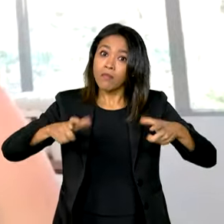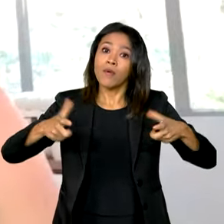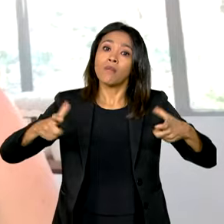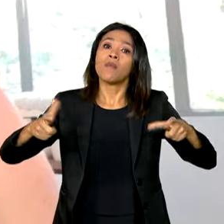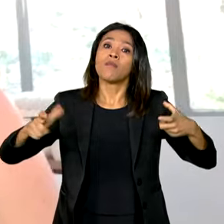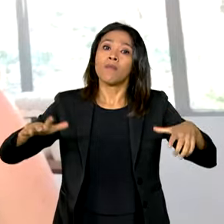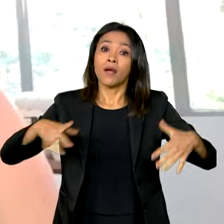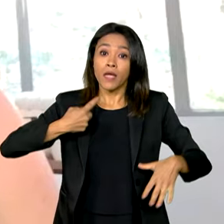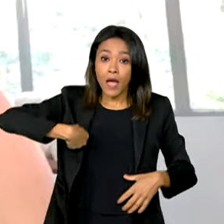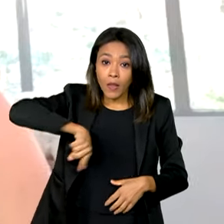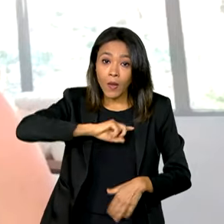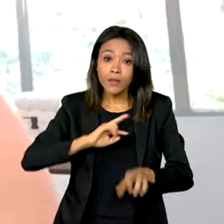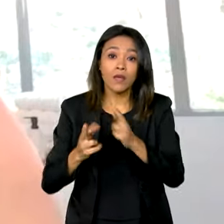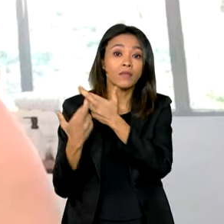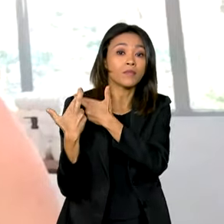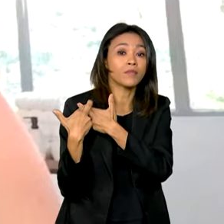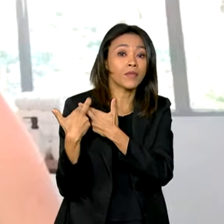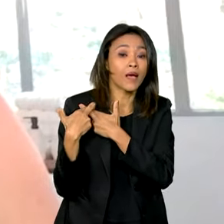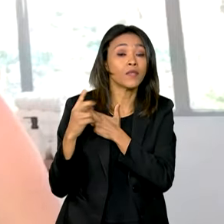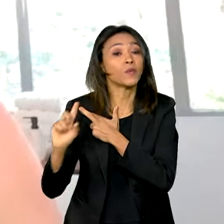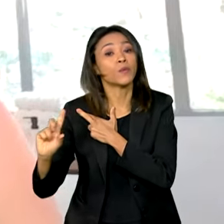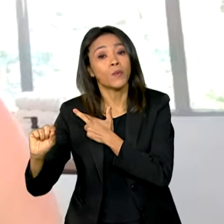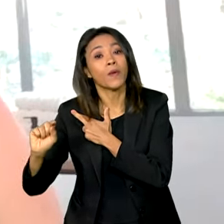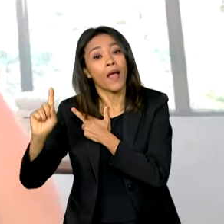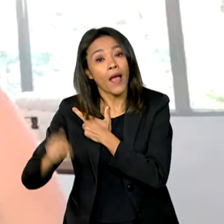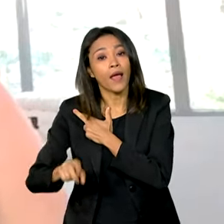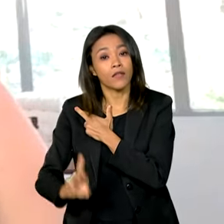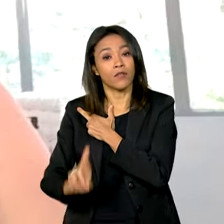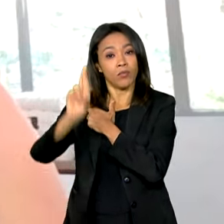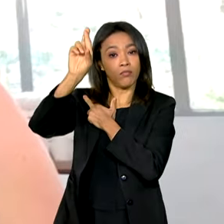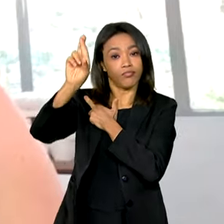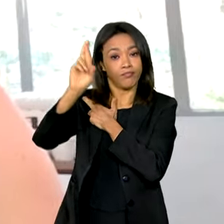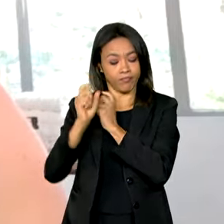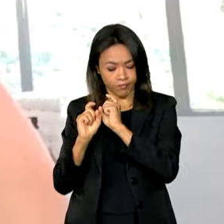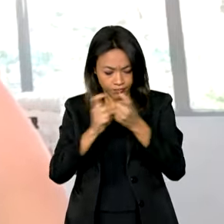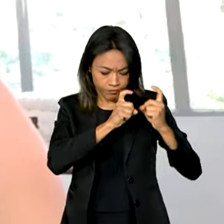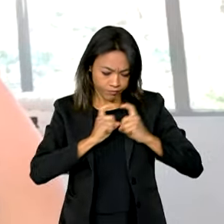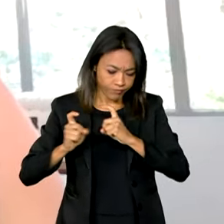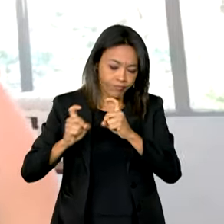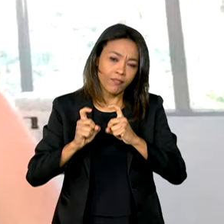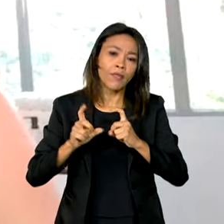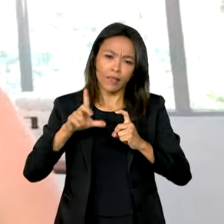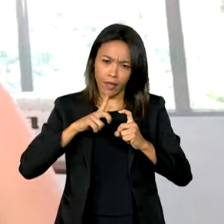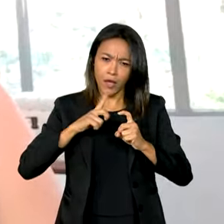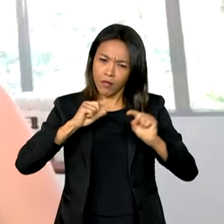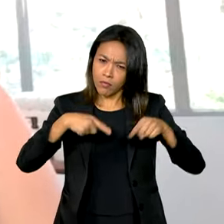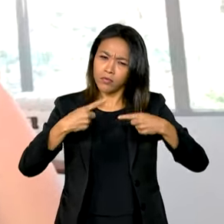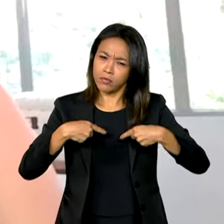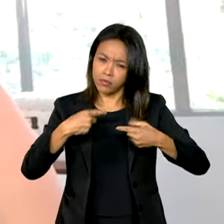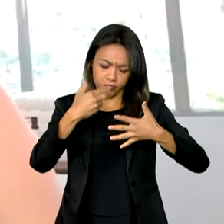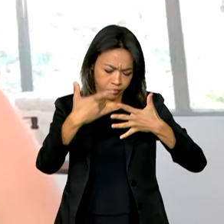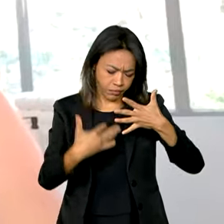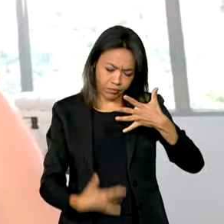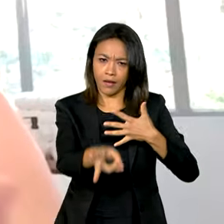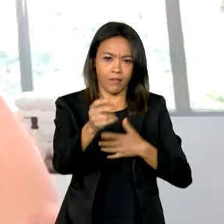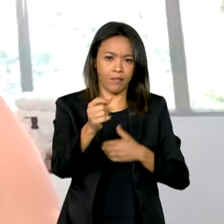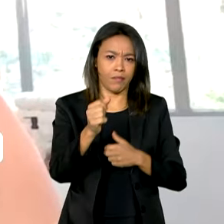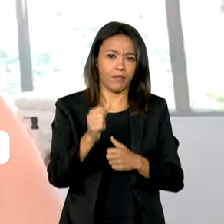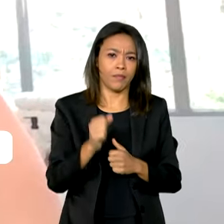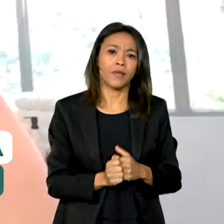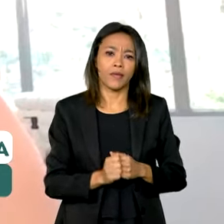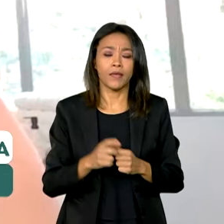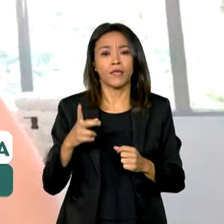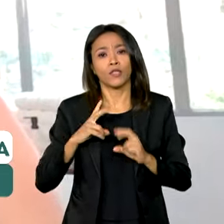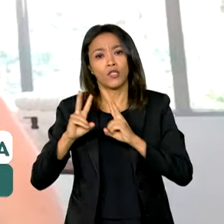nossa função aqui dentro é muito ligada à gestão. Então desafios a gente tem sempre, a questão de